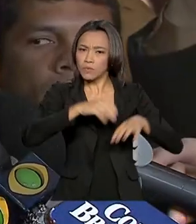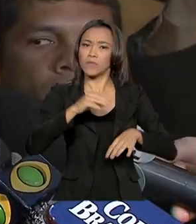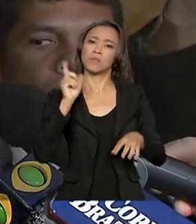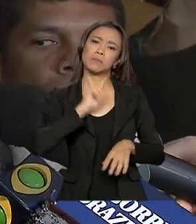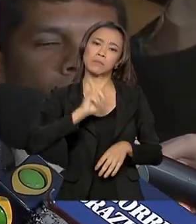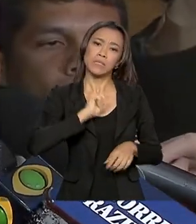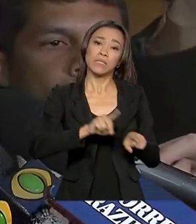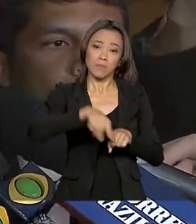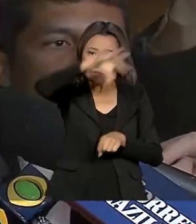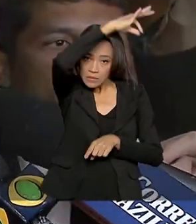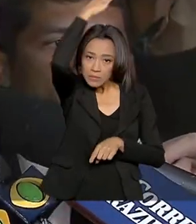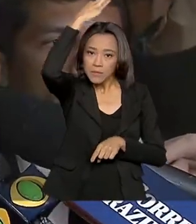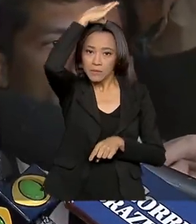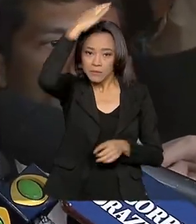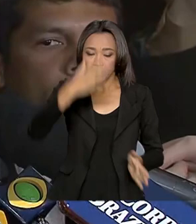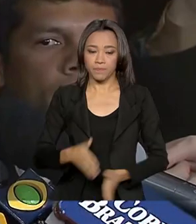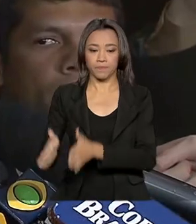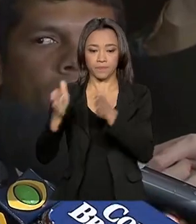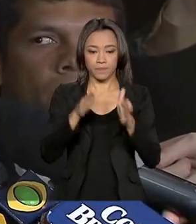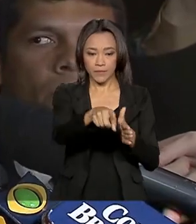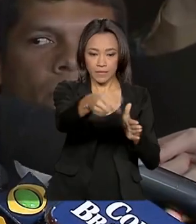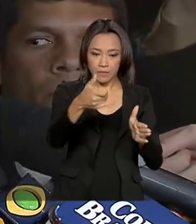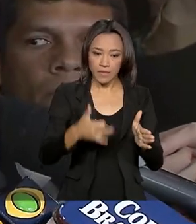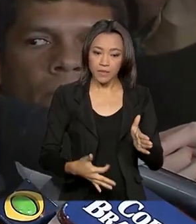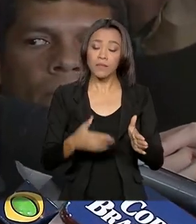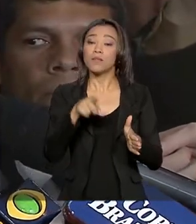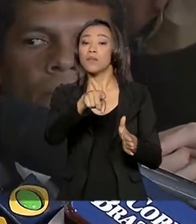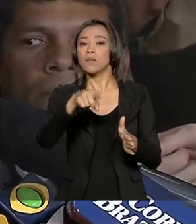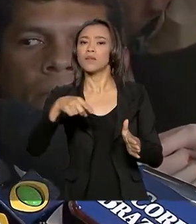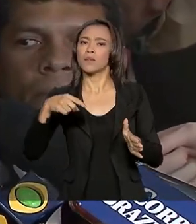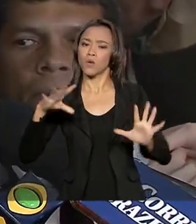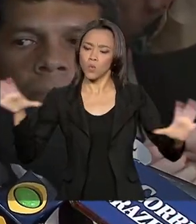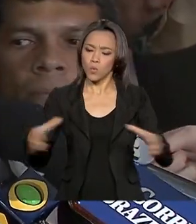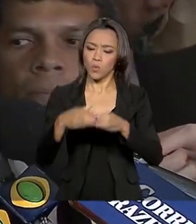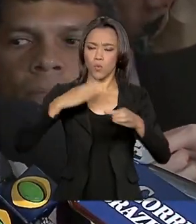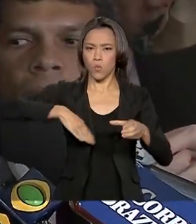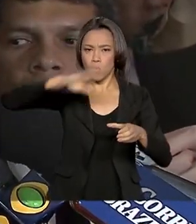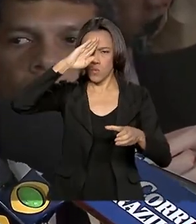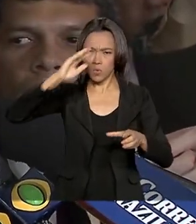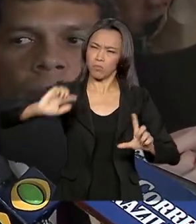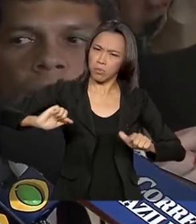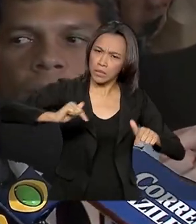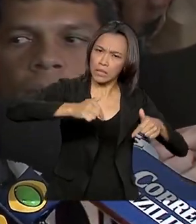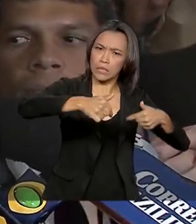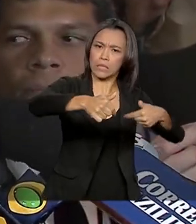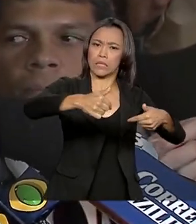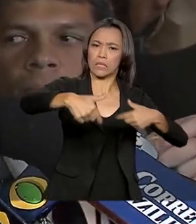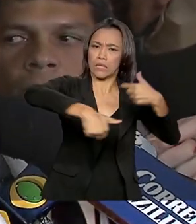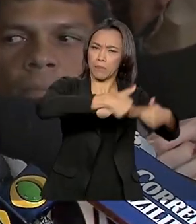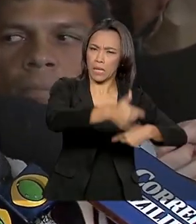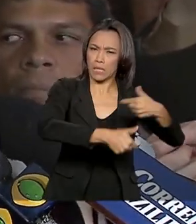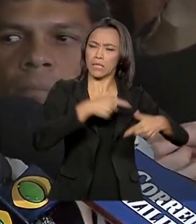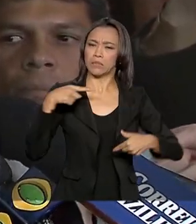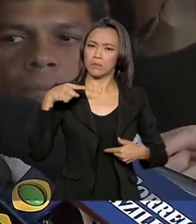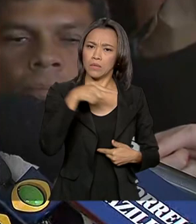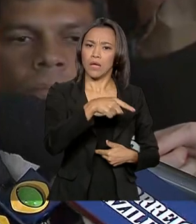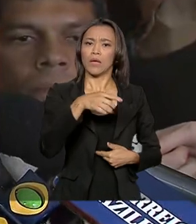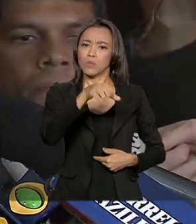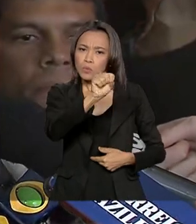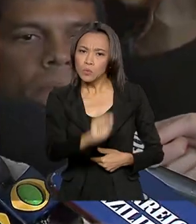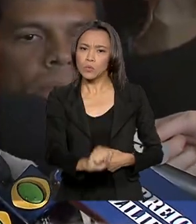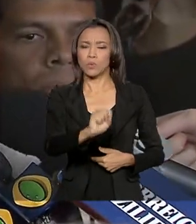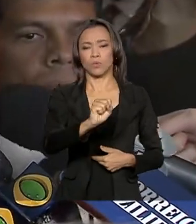As Forças Armadas estão agindo em Minas Gerais, na região mais sul de Minas. Estamos agindo também